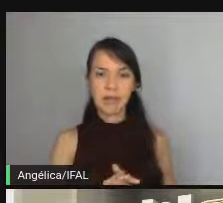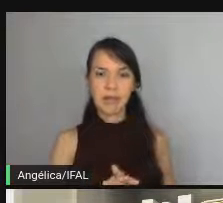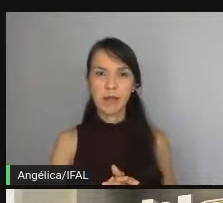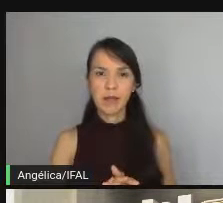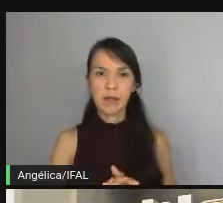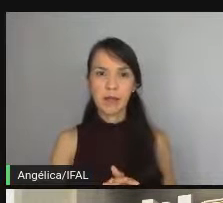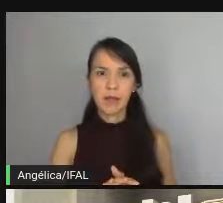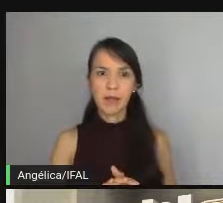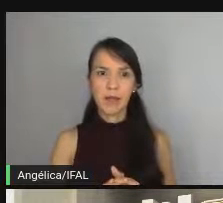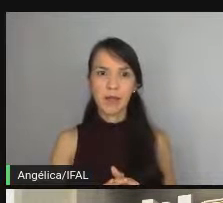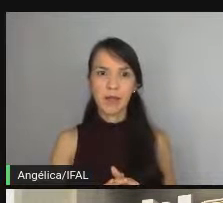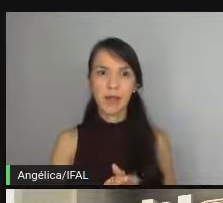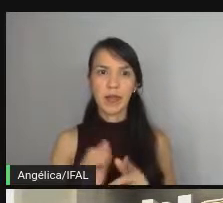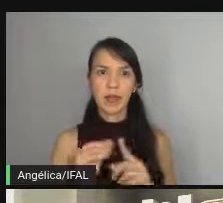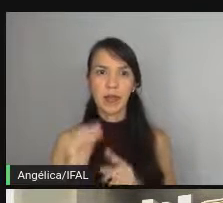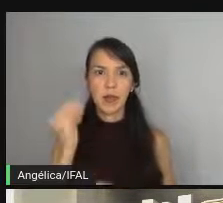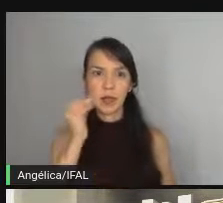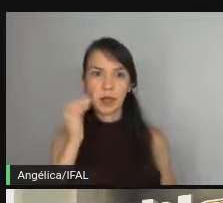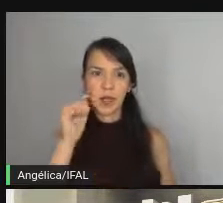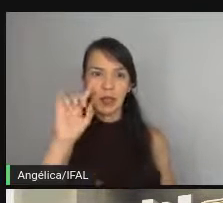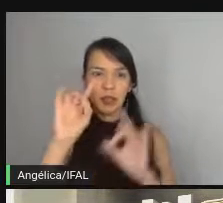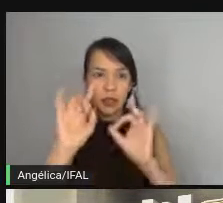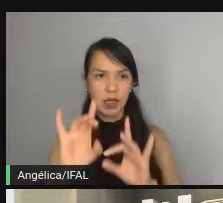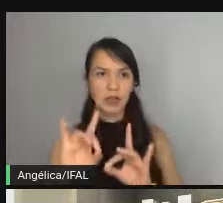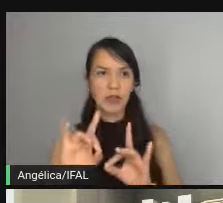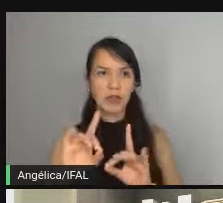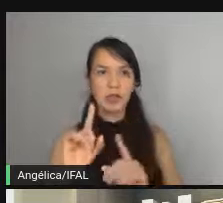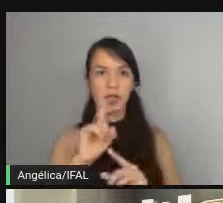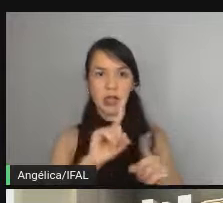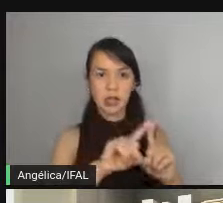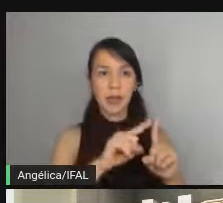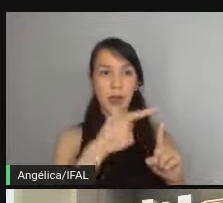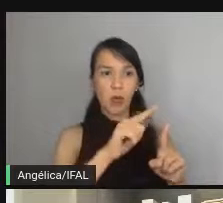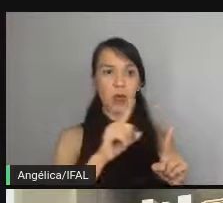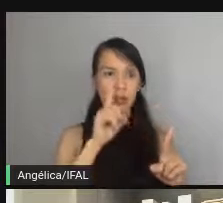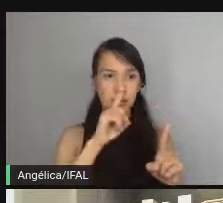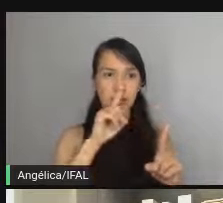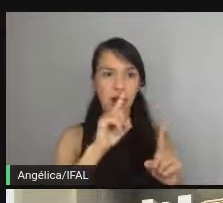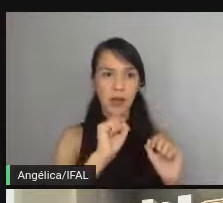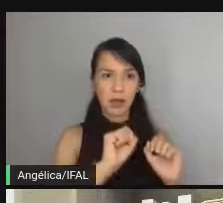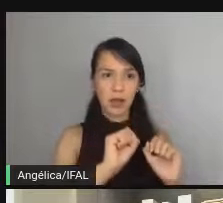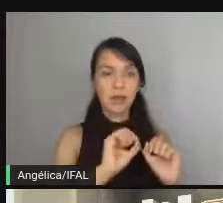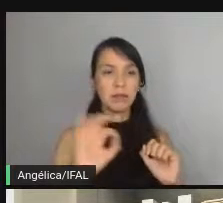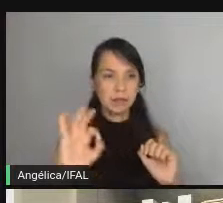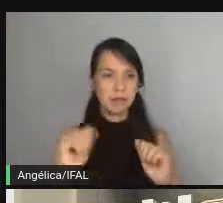e um teste em testes específicos para falhas beleza beleza